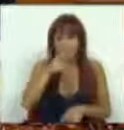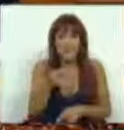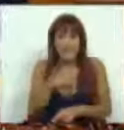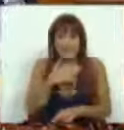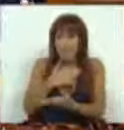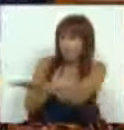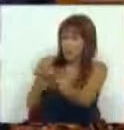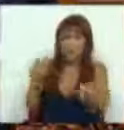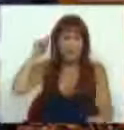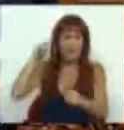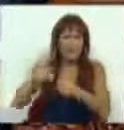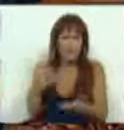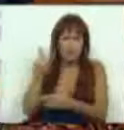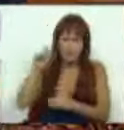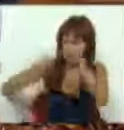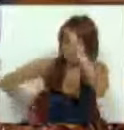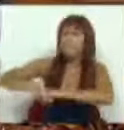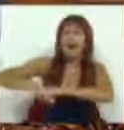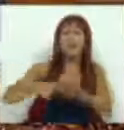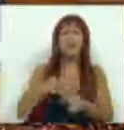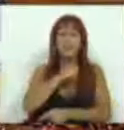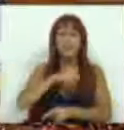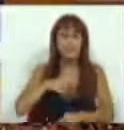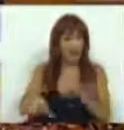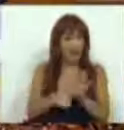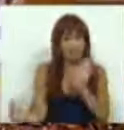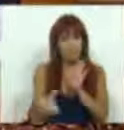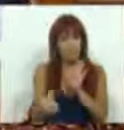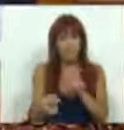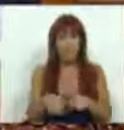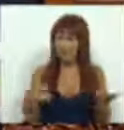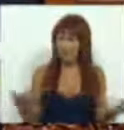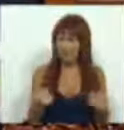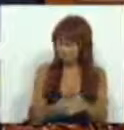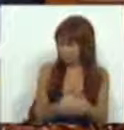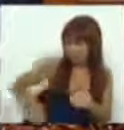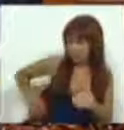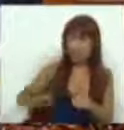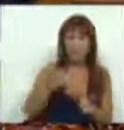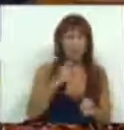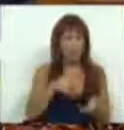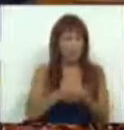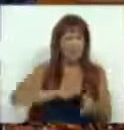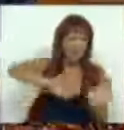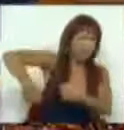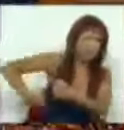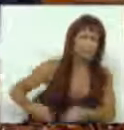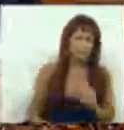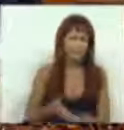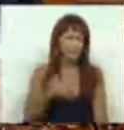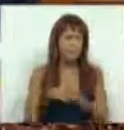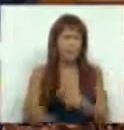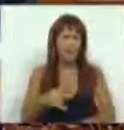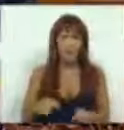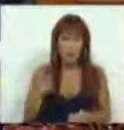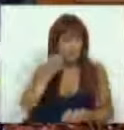moderadoras atingiram o seu valor máximo permitido por lei? Deixaremos para trás os que não podem pagar e que não